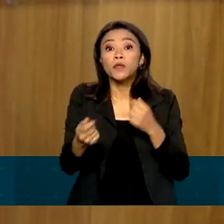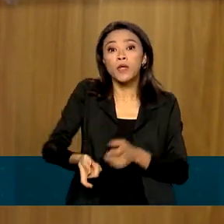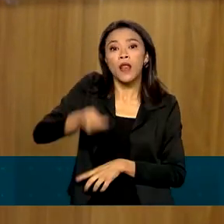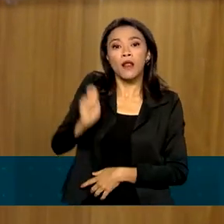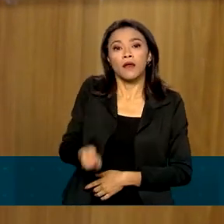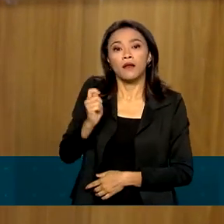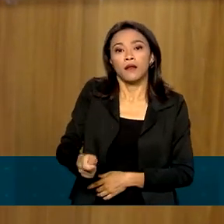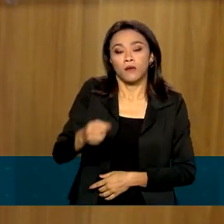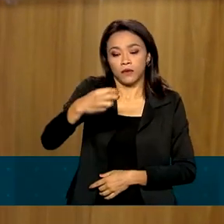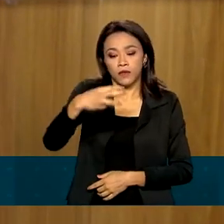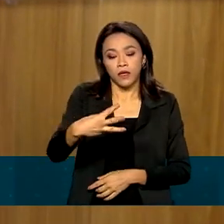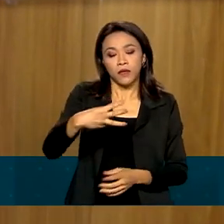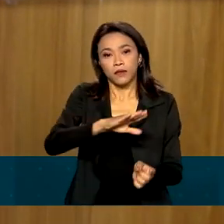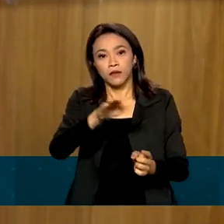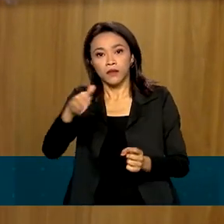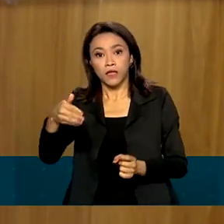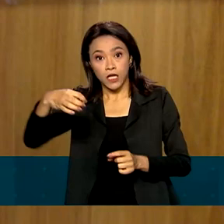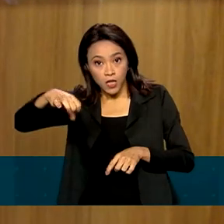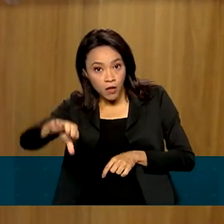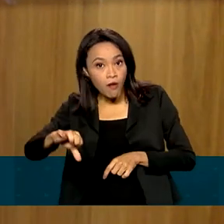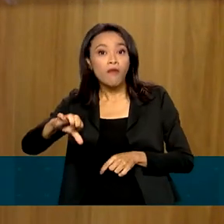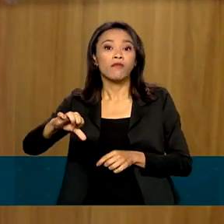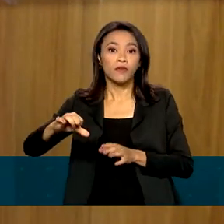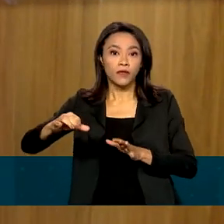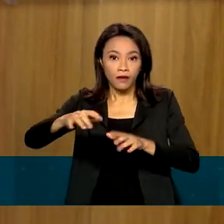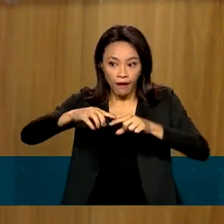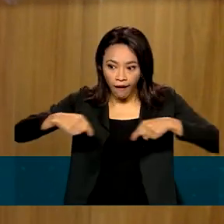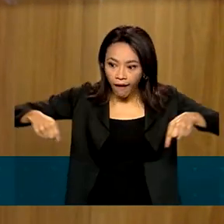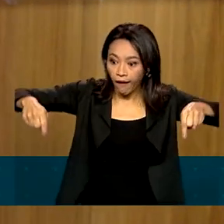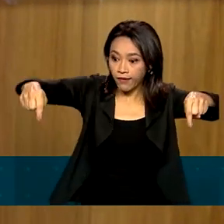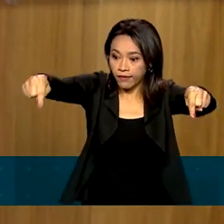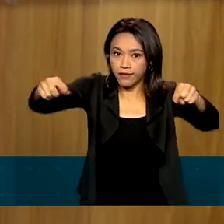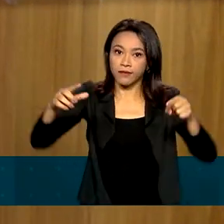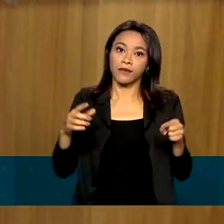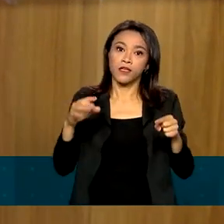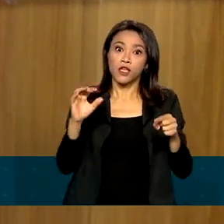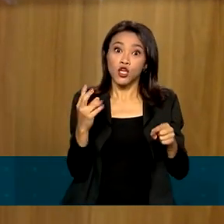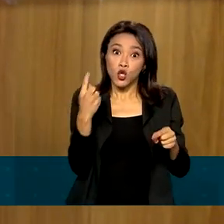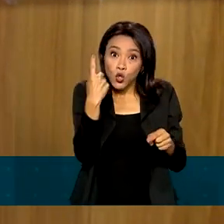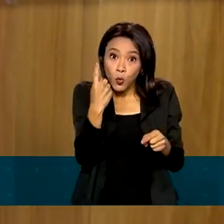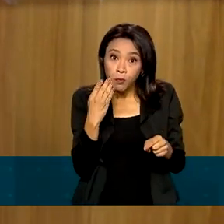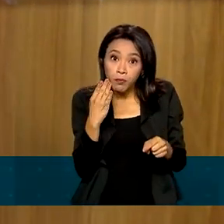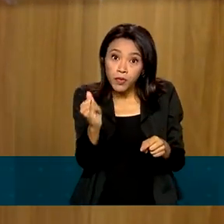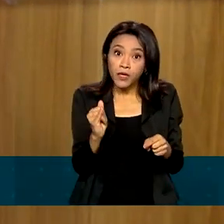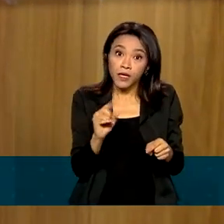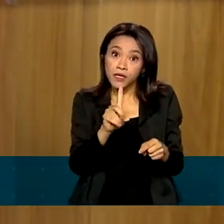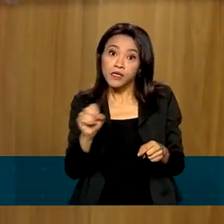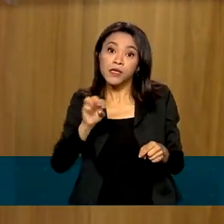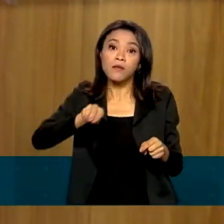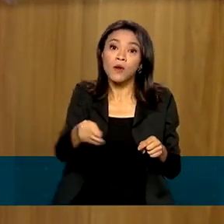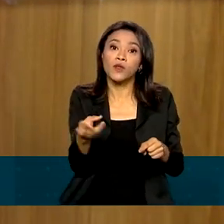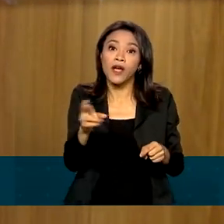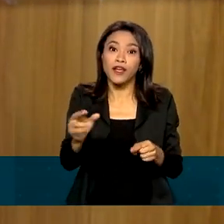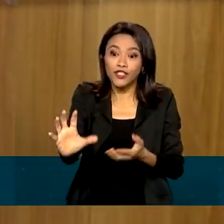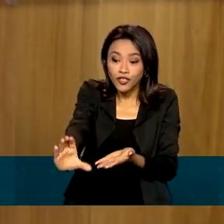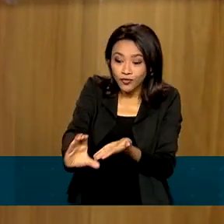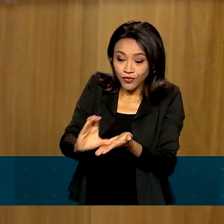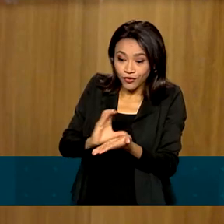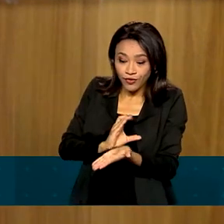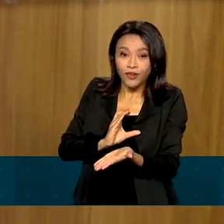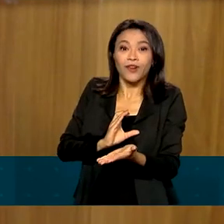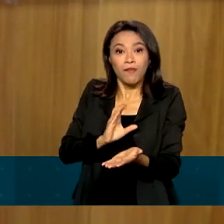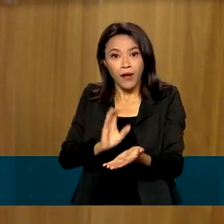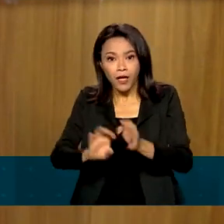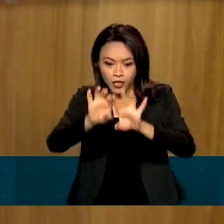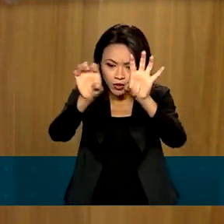agora em 2022, e alavancar 1 bilhão e 100 milhões de reais de recursos da iniciativa privada para fazer a